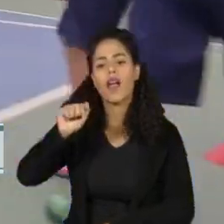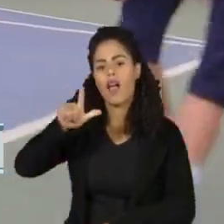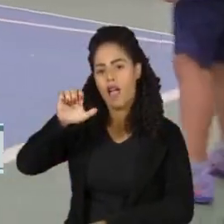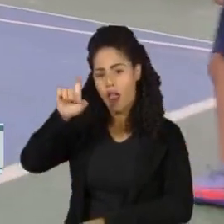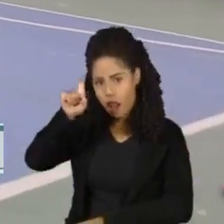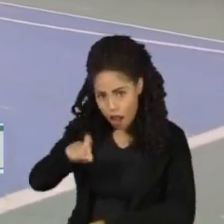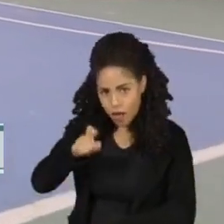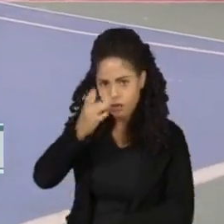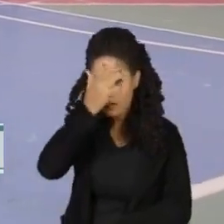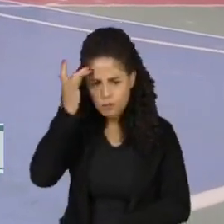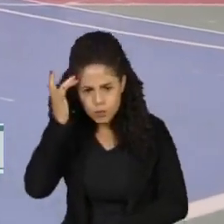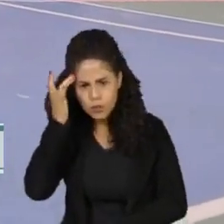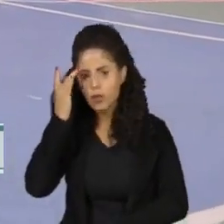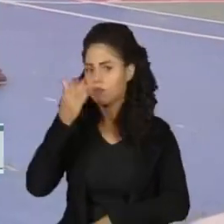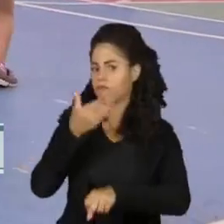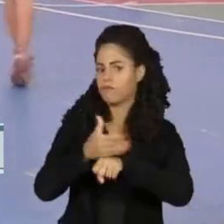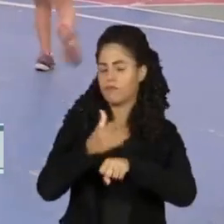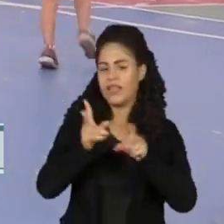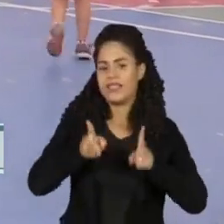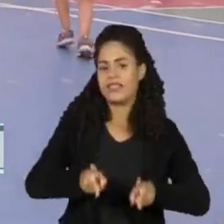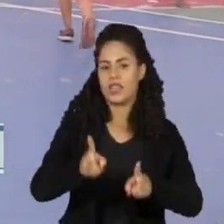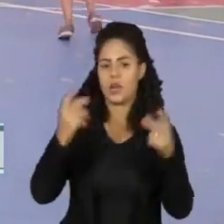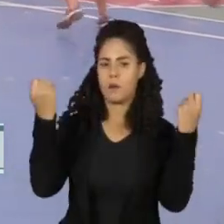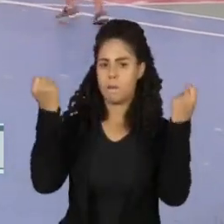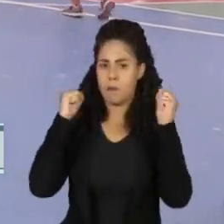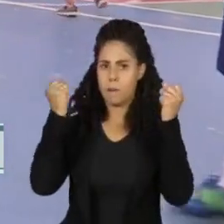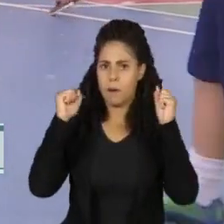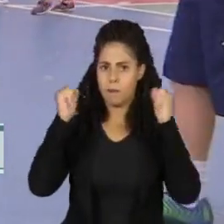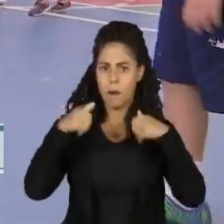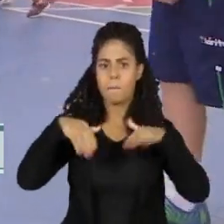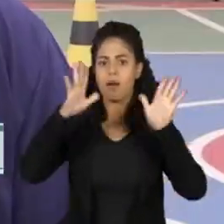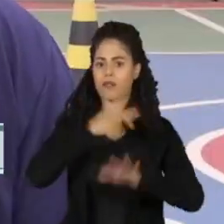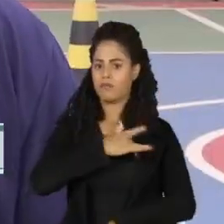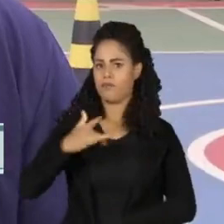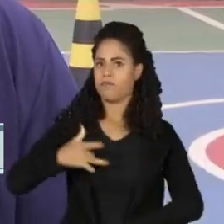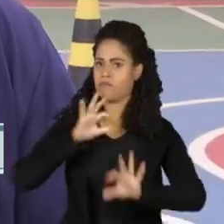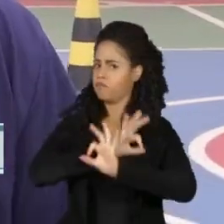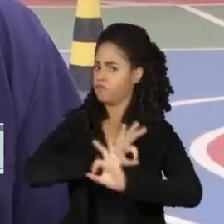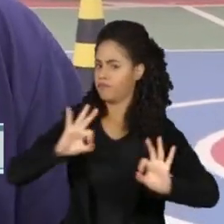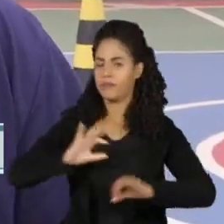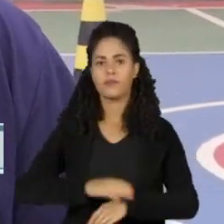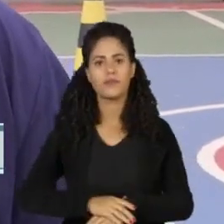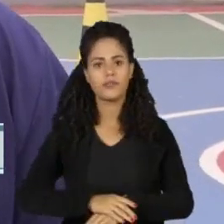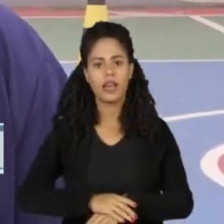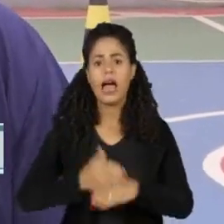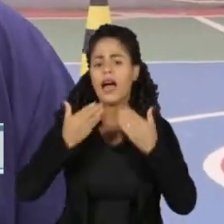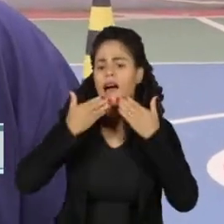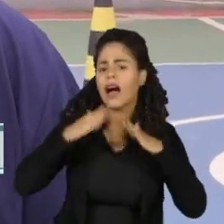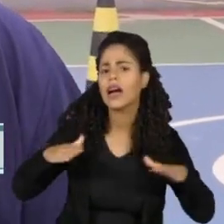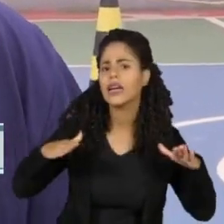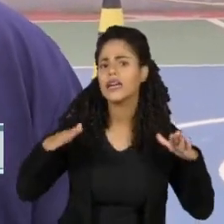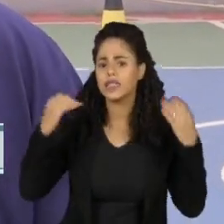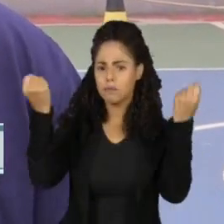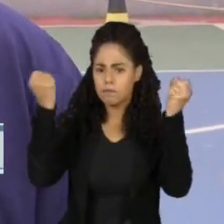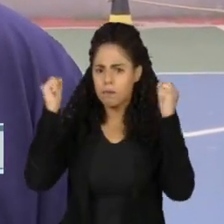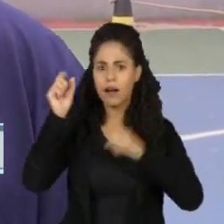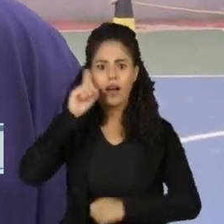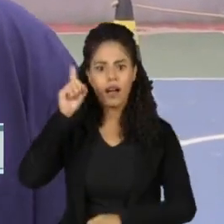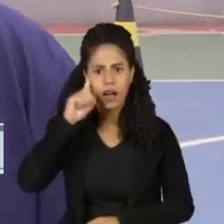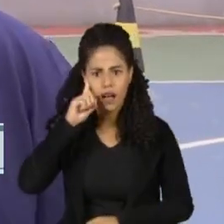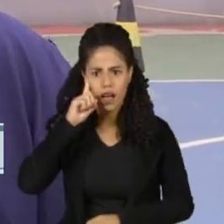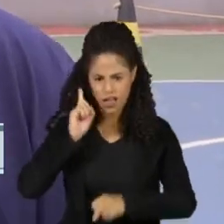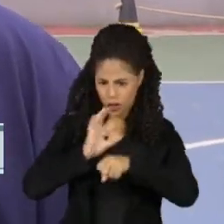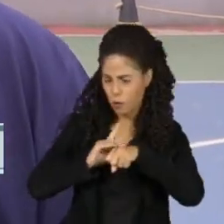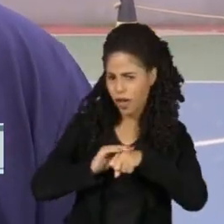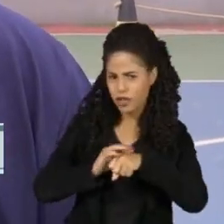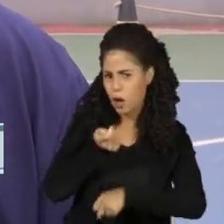que os mais dedicados na aula dele são também os mais saudáveis. A criança ativa é a criança que menos fica doente.